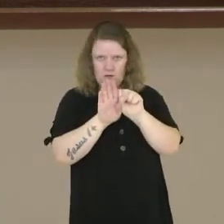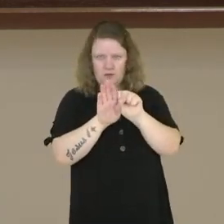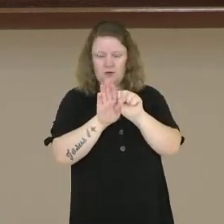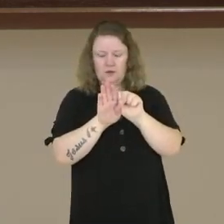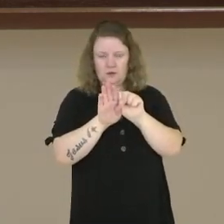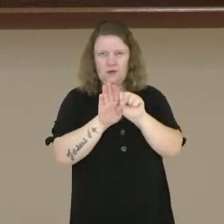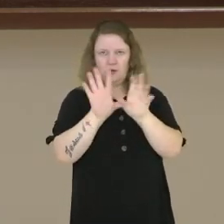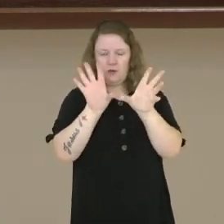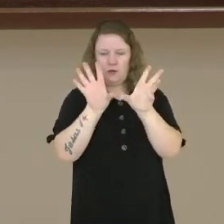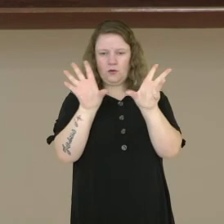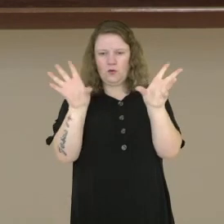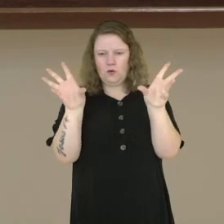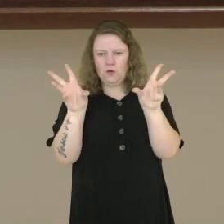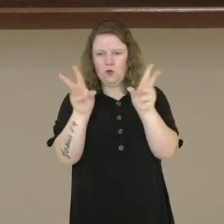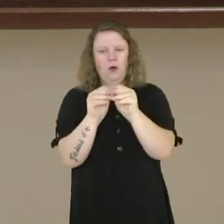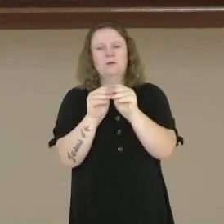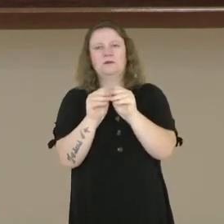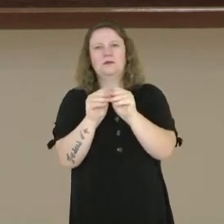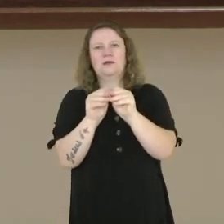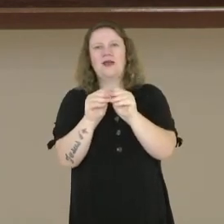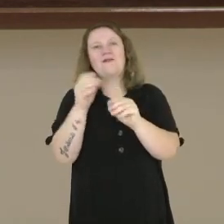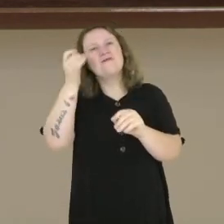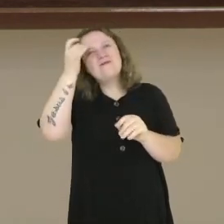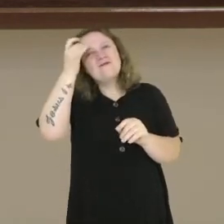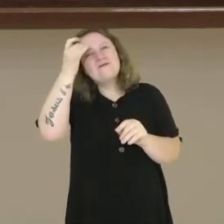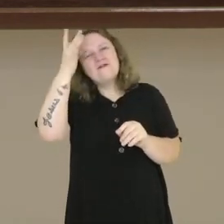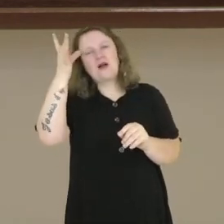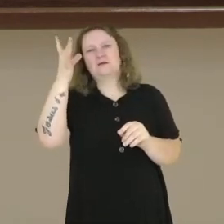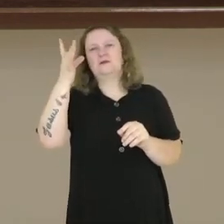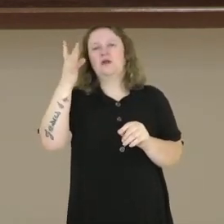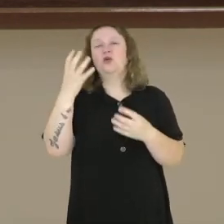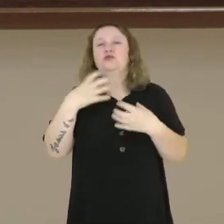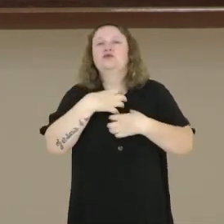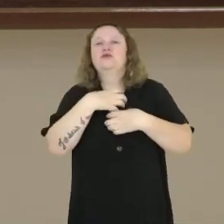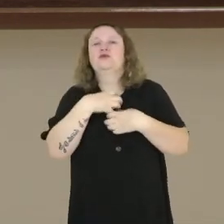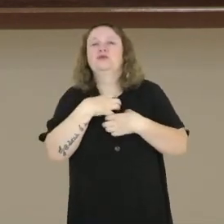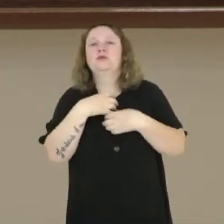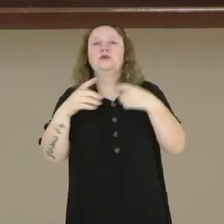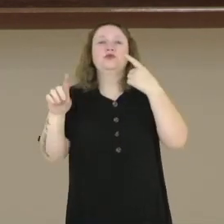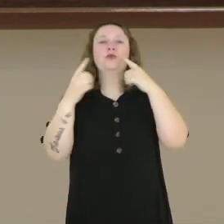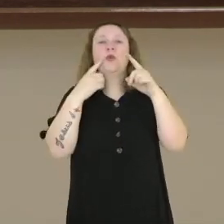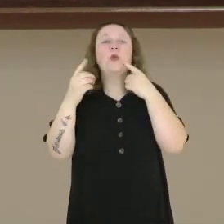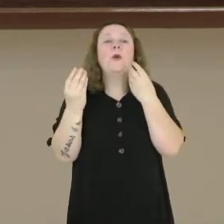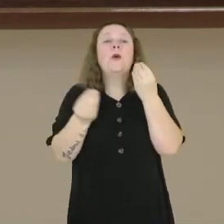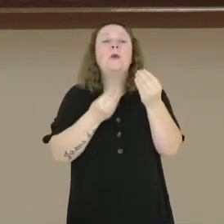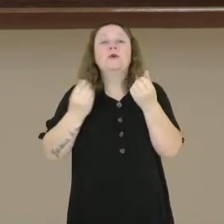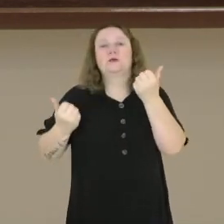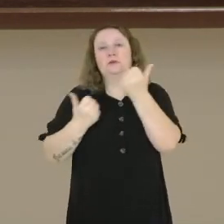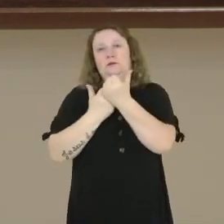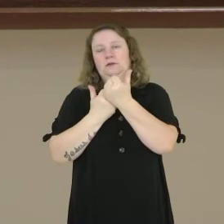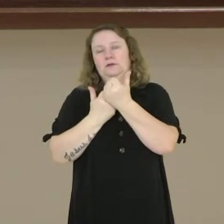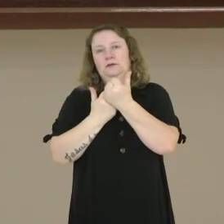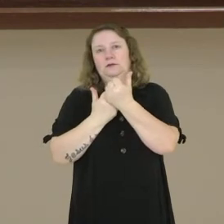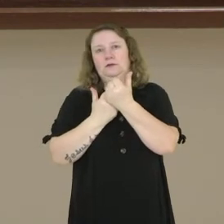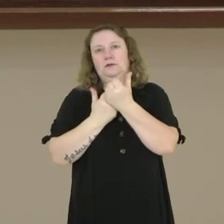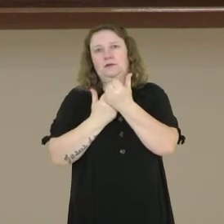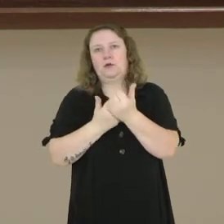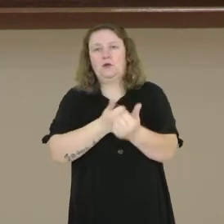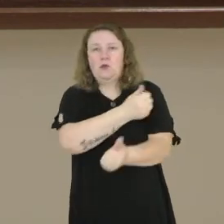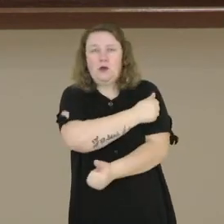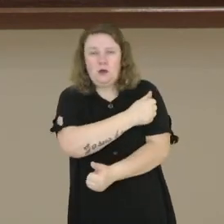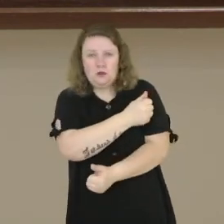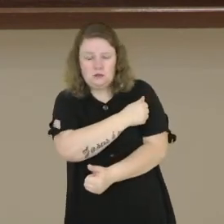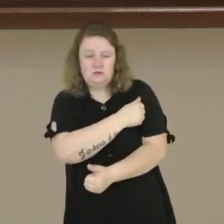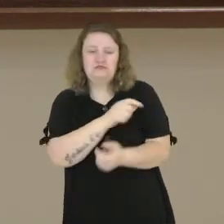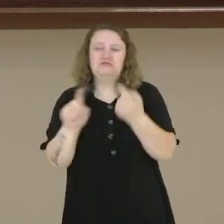substantiva. Então, é um fácil, um truque da gente saber como que faz para substituir. Os alunos descobriram que a notícia em si não era